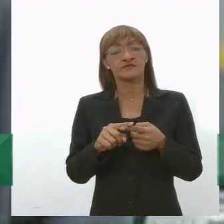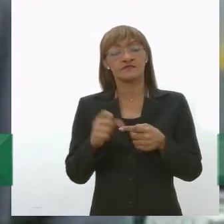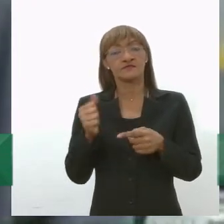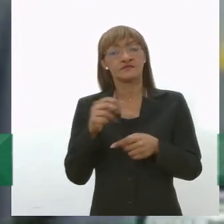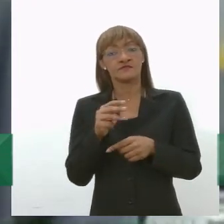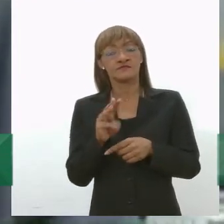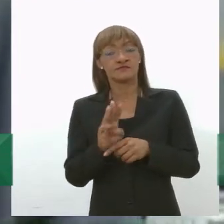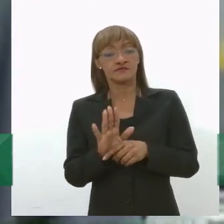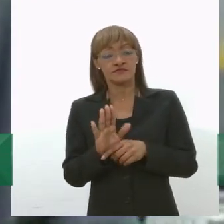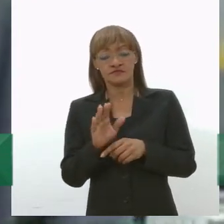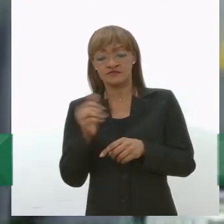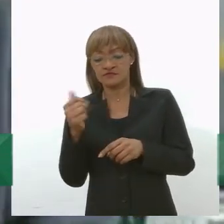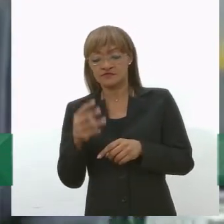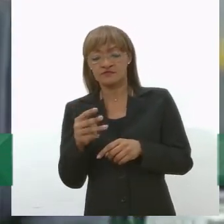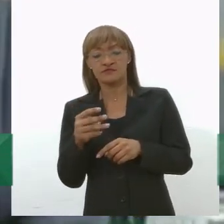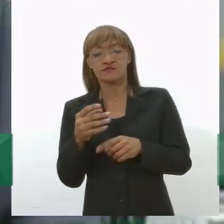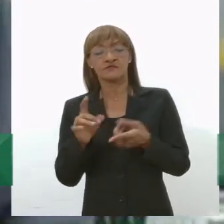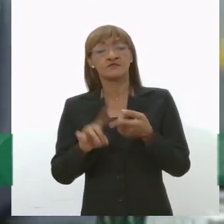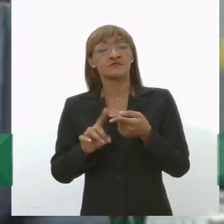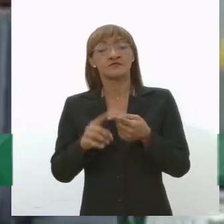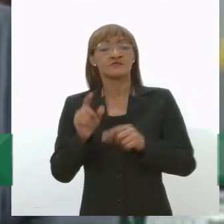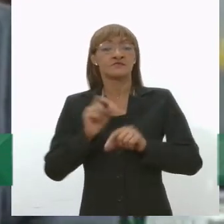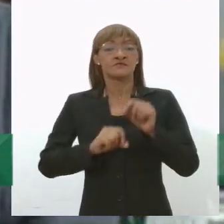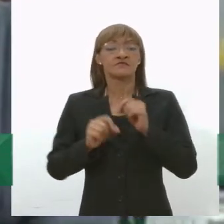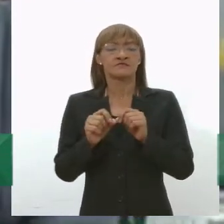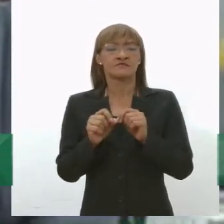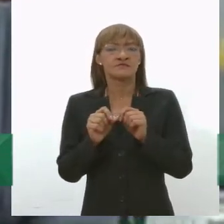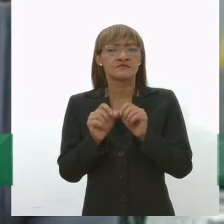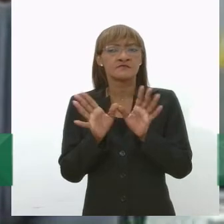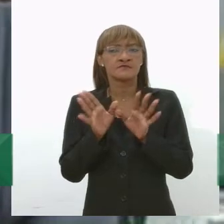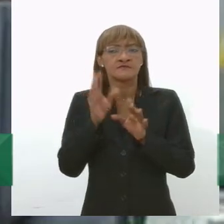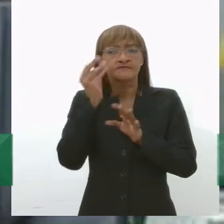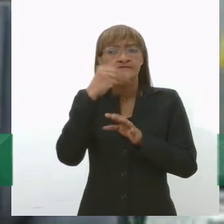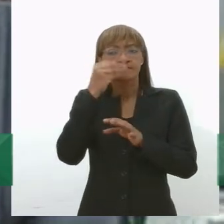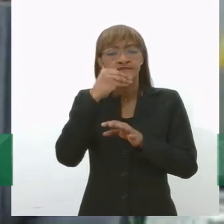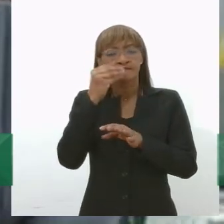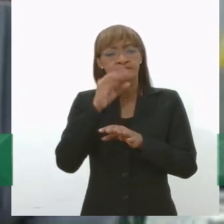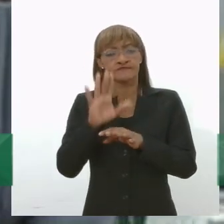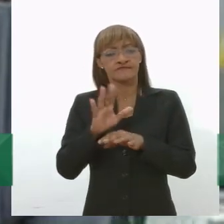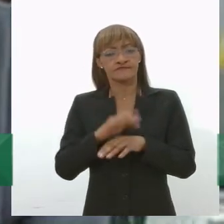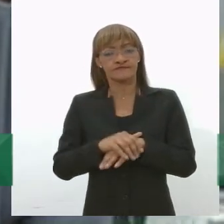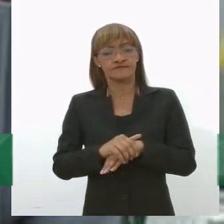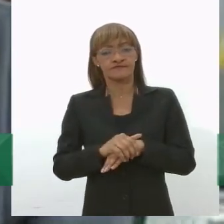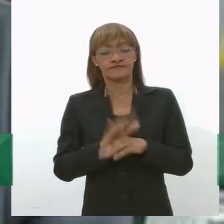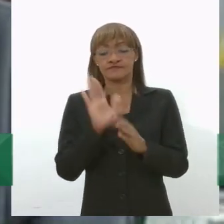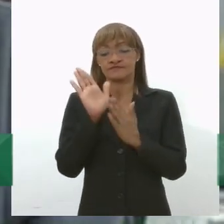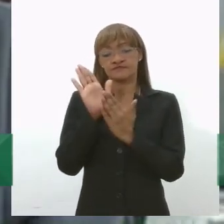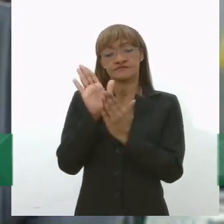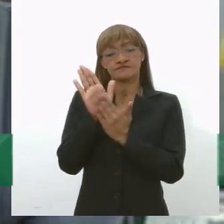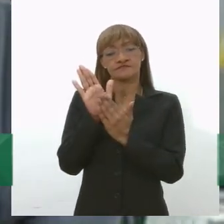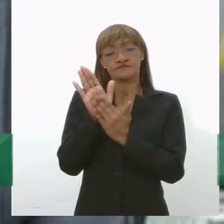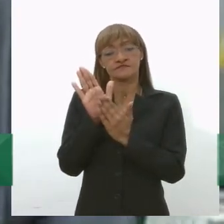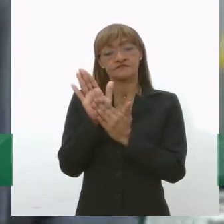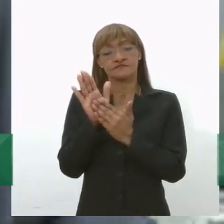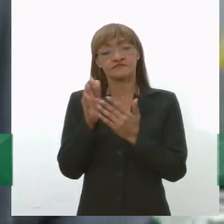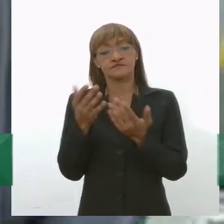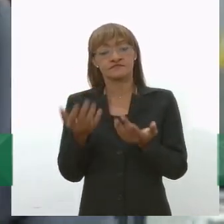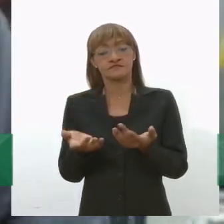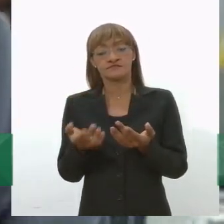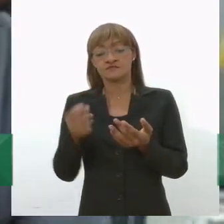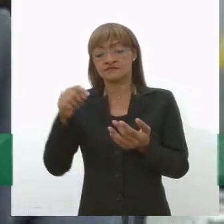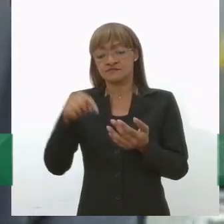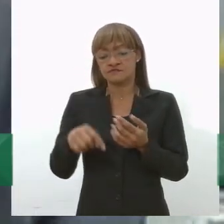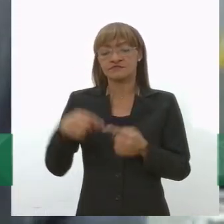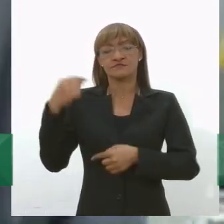eu acho que é bastante tímido essa proposta, eu acho que como a gente tem discutido aqui tanto o